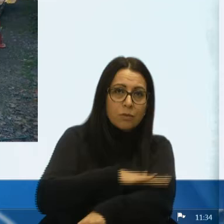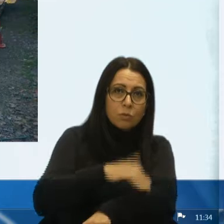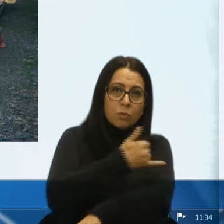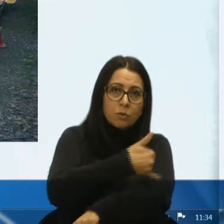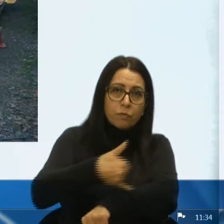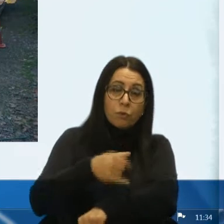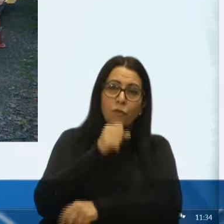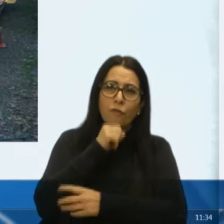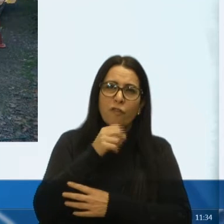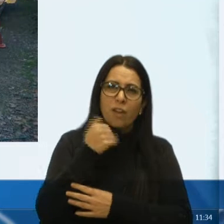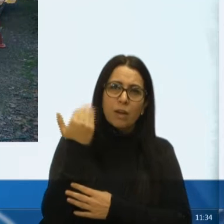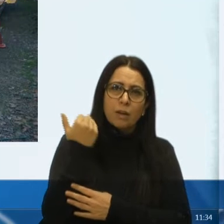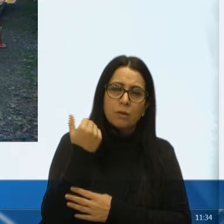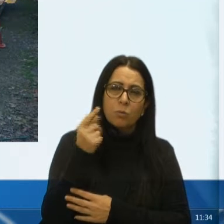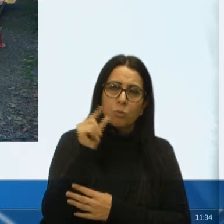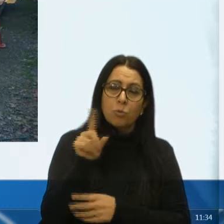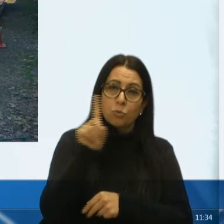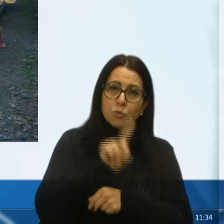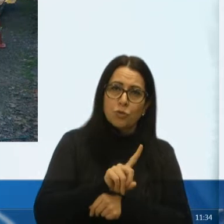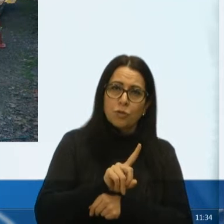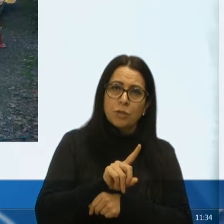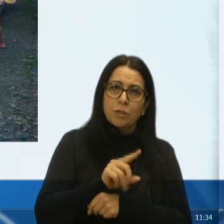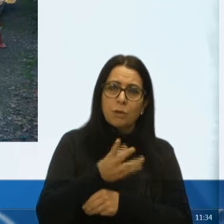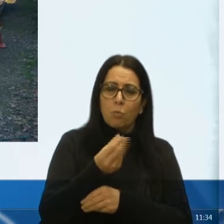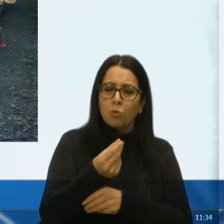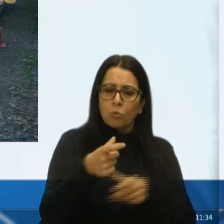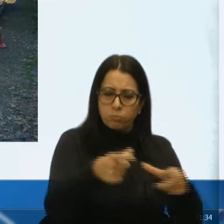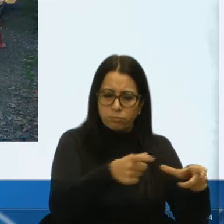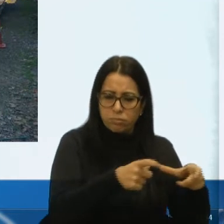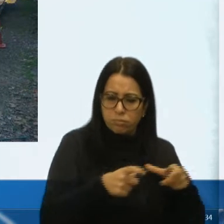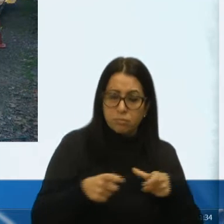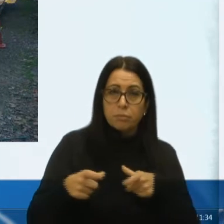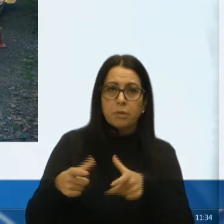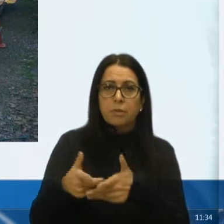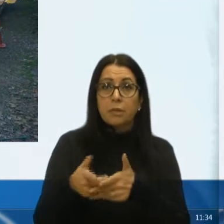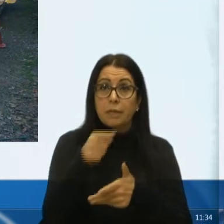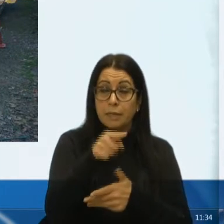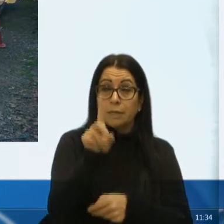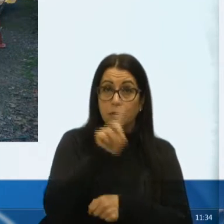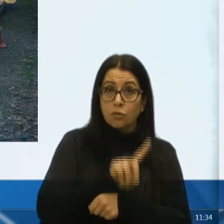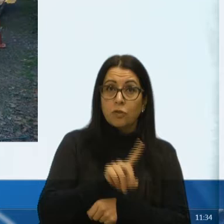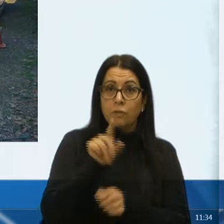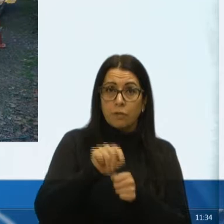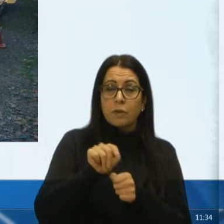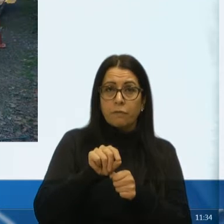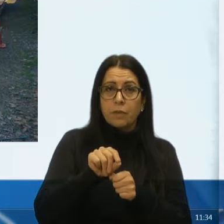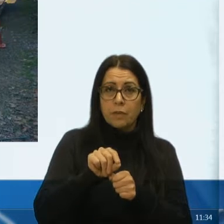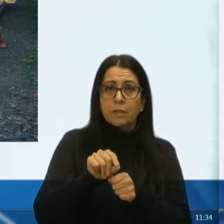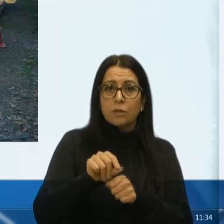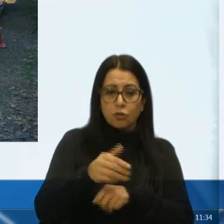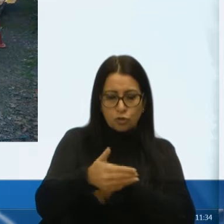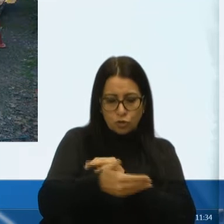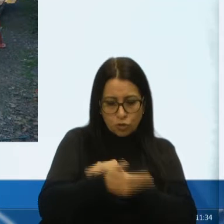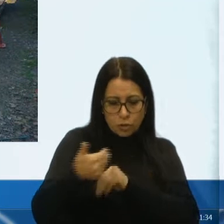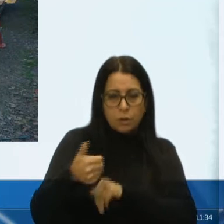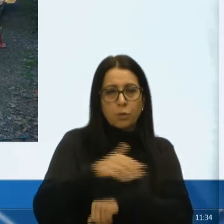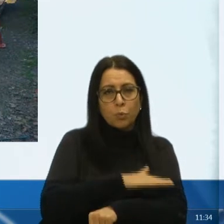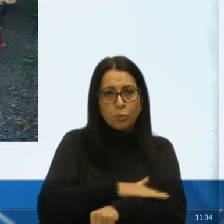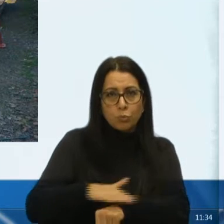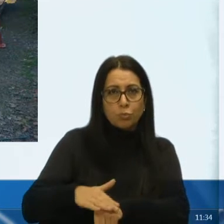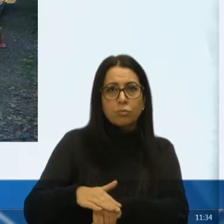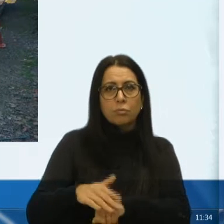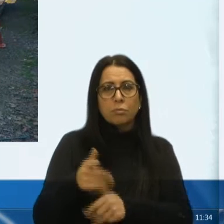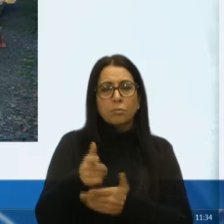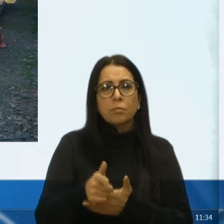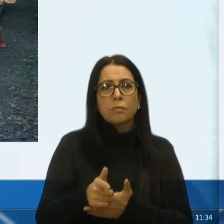antigo, que a cada poucos dias estava se enchendo de buraco, então, nesse dia aí, foi feita a raspagem, toda essa